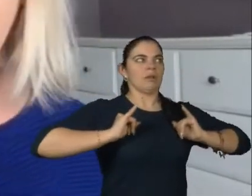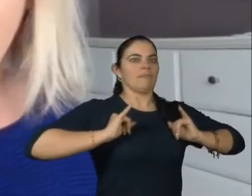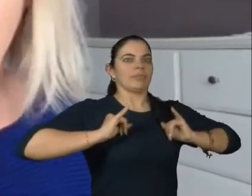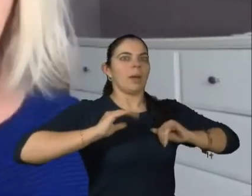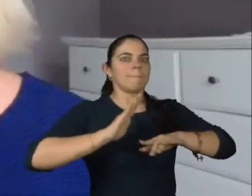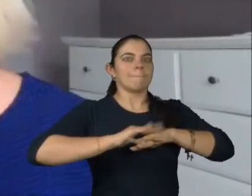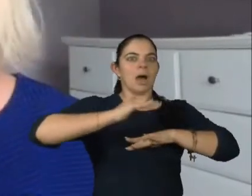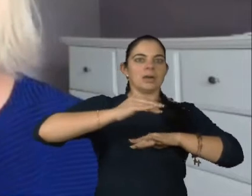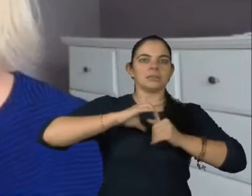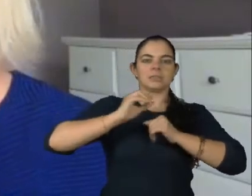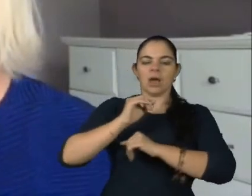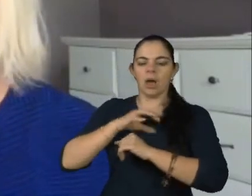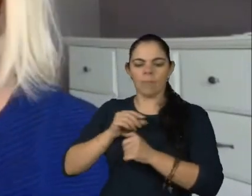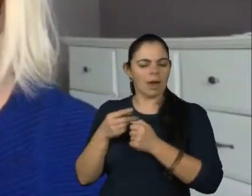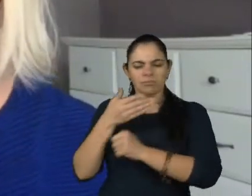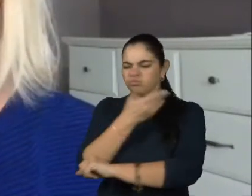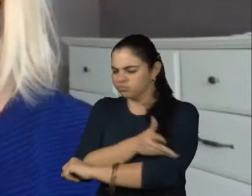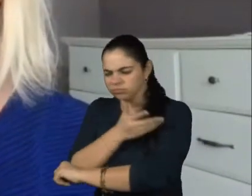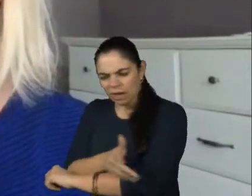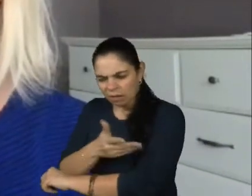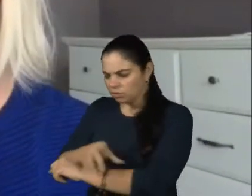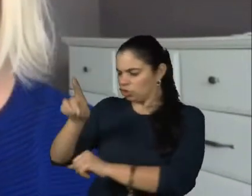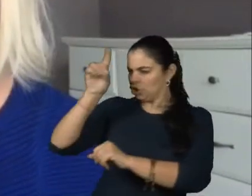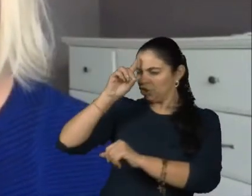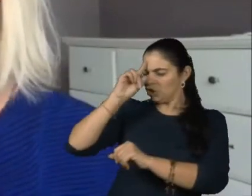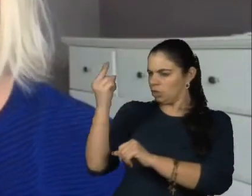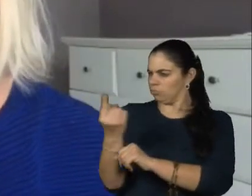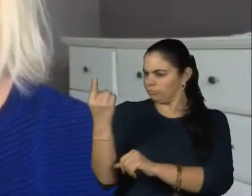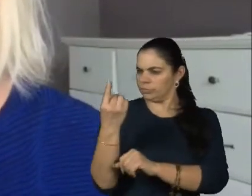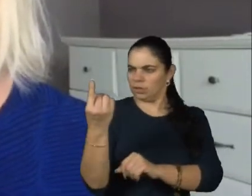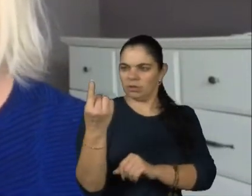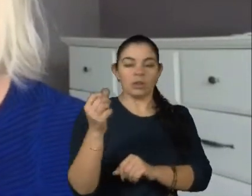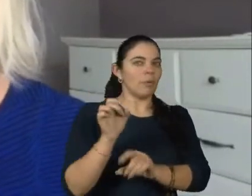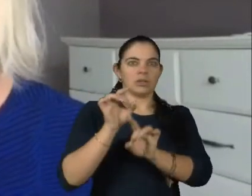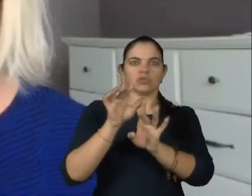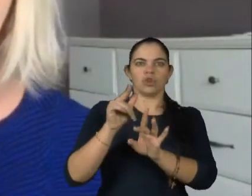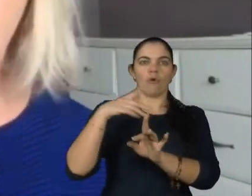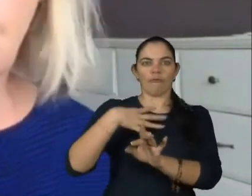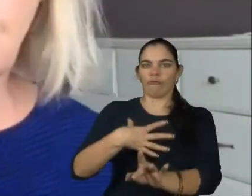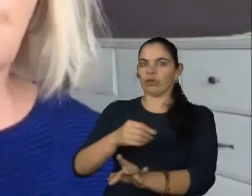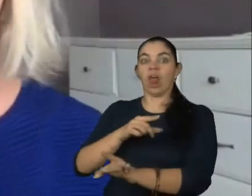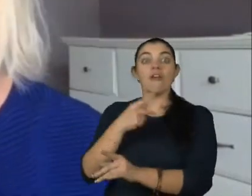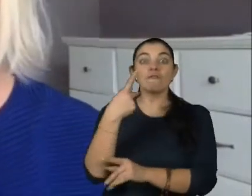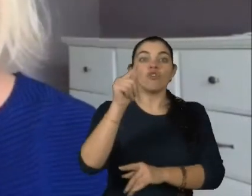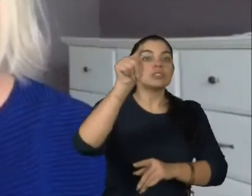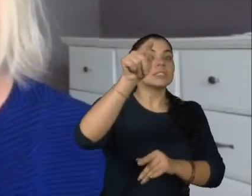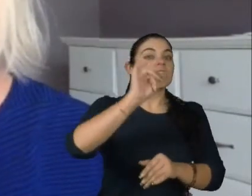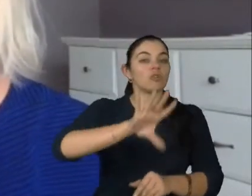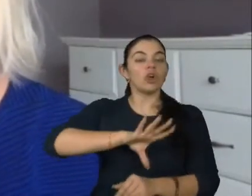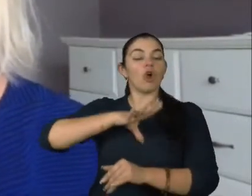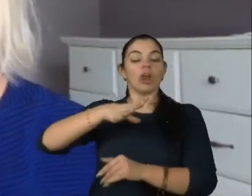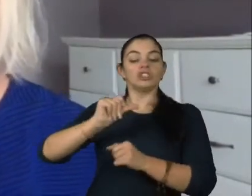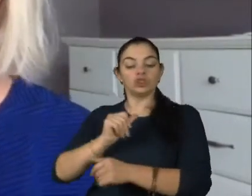disso um hábito. Cada dia, coloque um desafio de autonomia que, às vezes, não é nem seu filho, é você que não está com coragem de